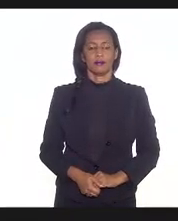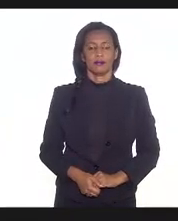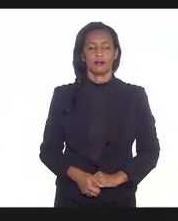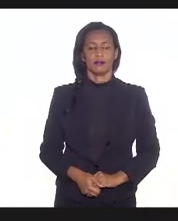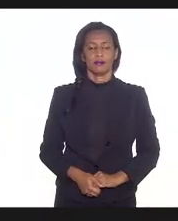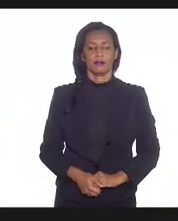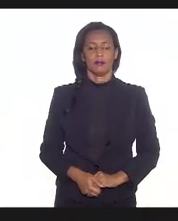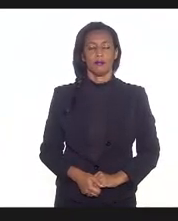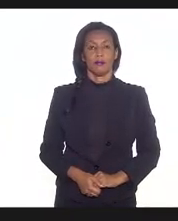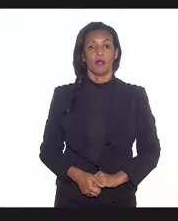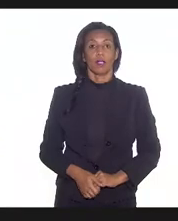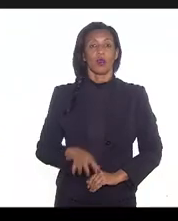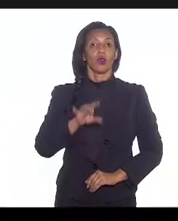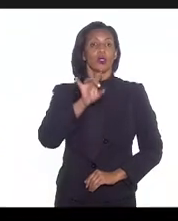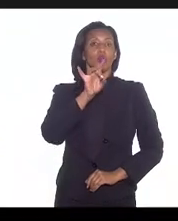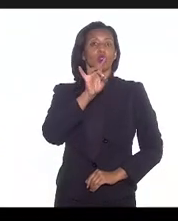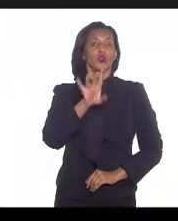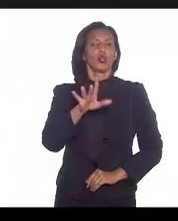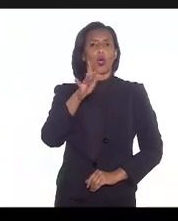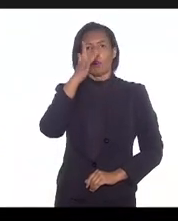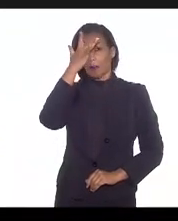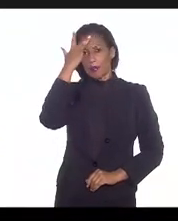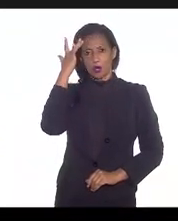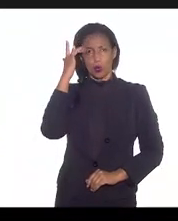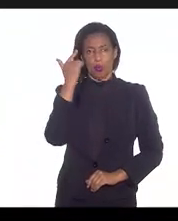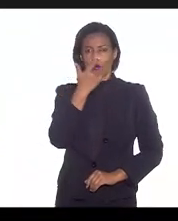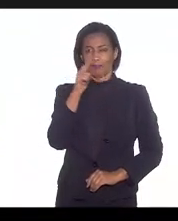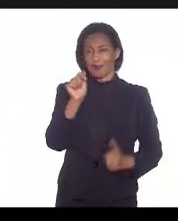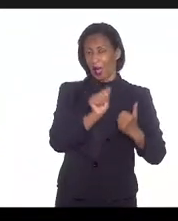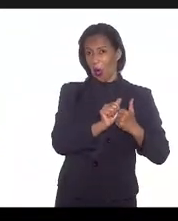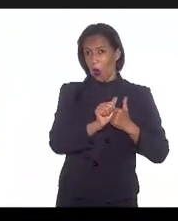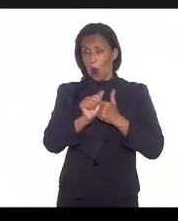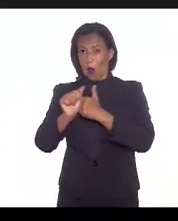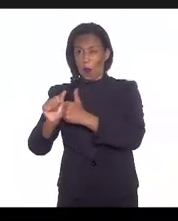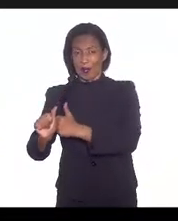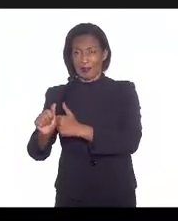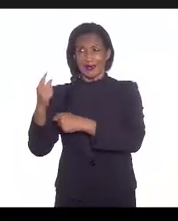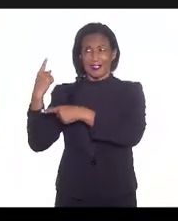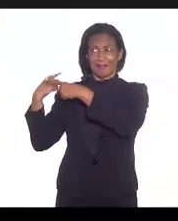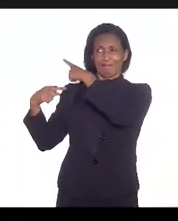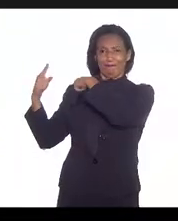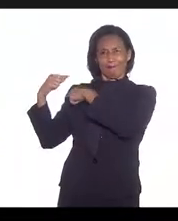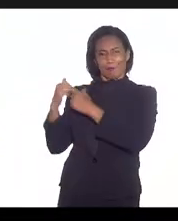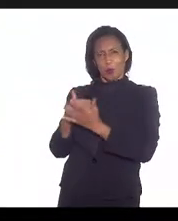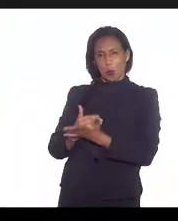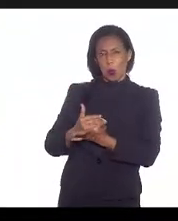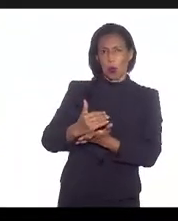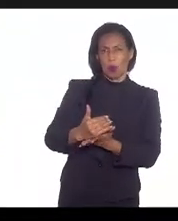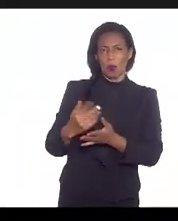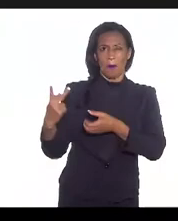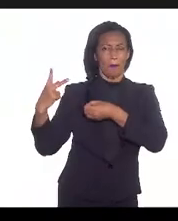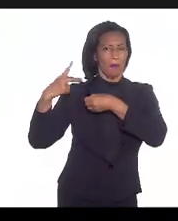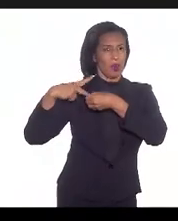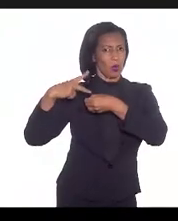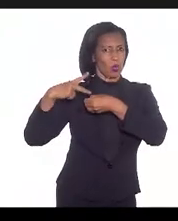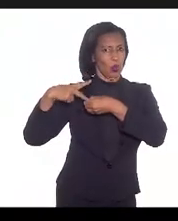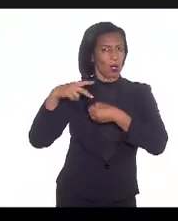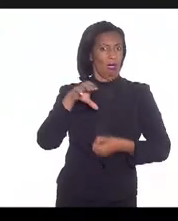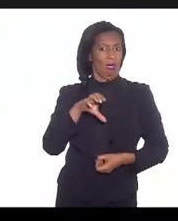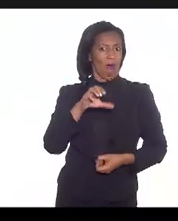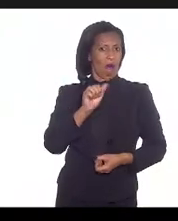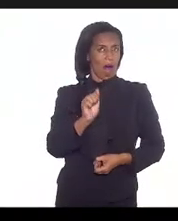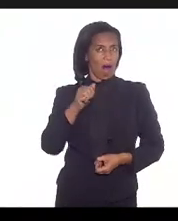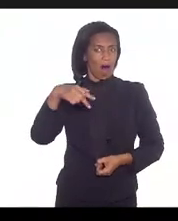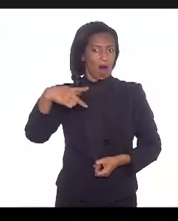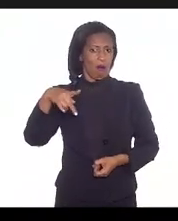quem não está acompanhando, desde o começo da pandemia, questão da indústria do petróleo na bacia de campos, é importante